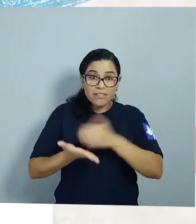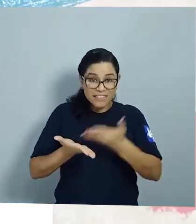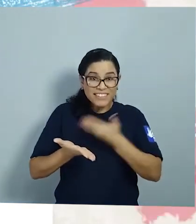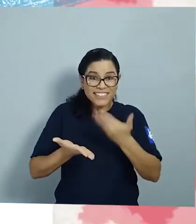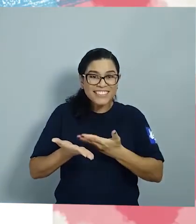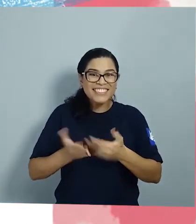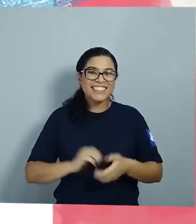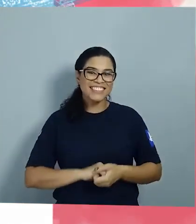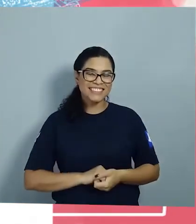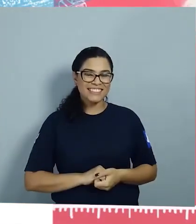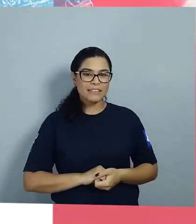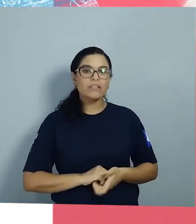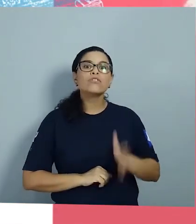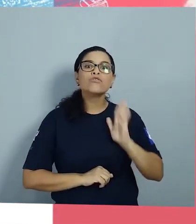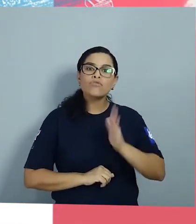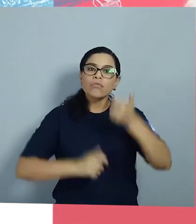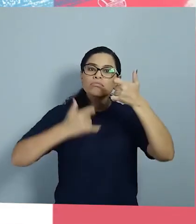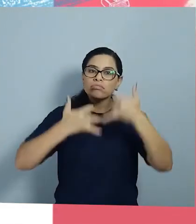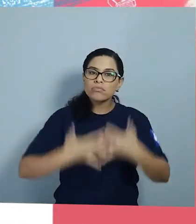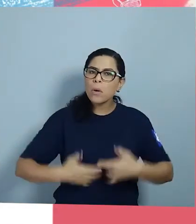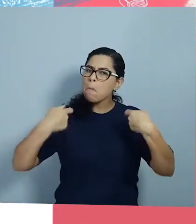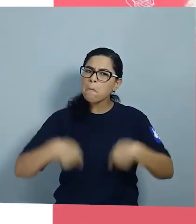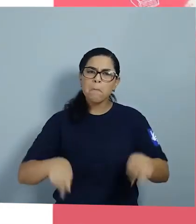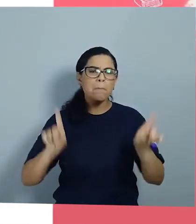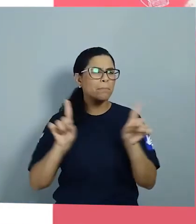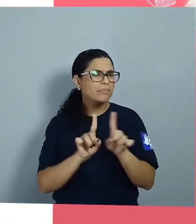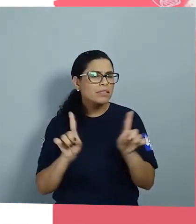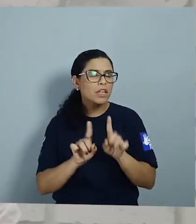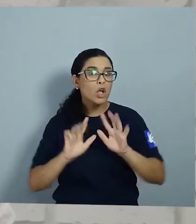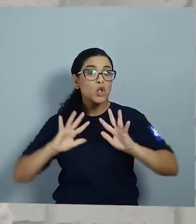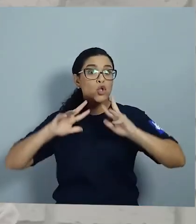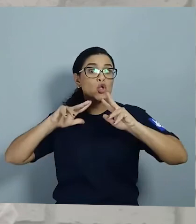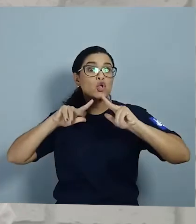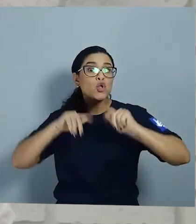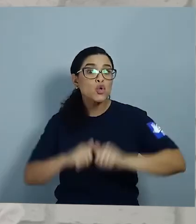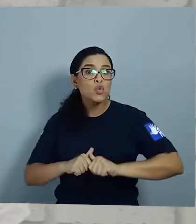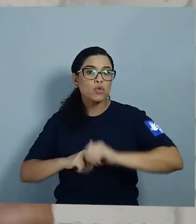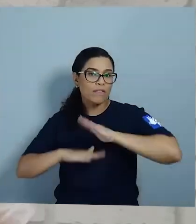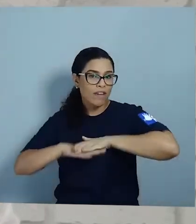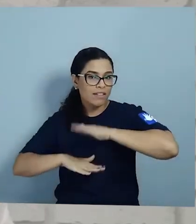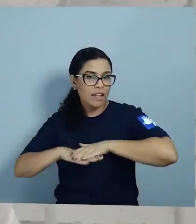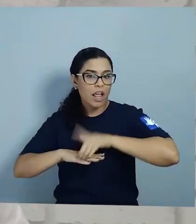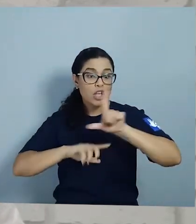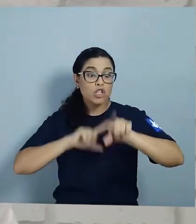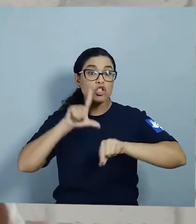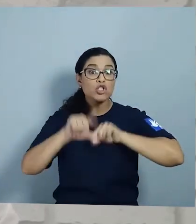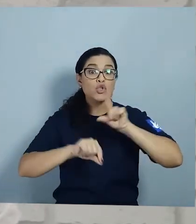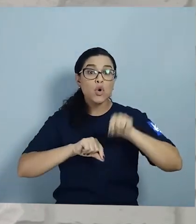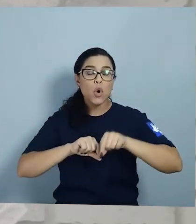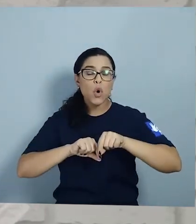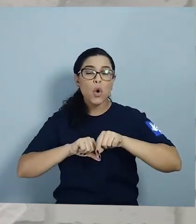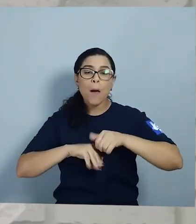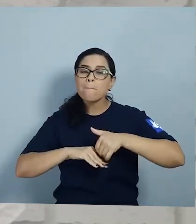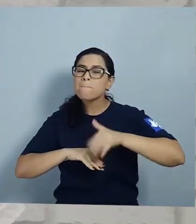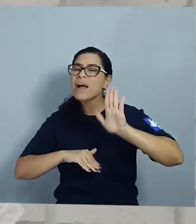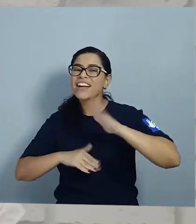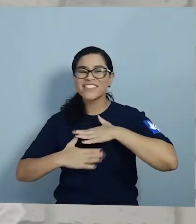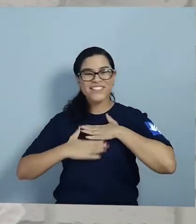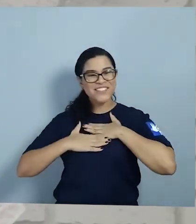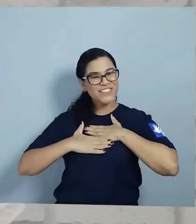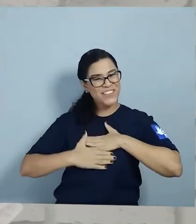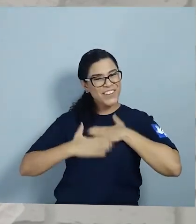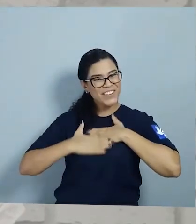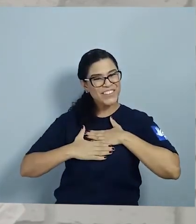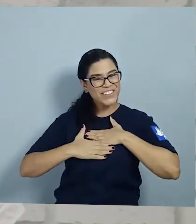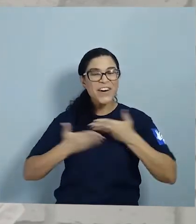nosso livro? Como eu já falei, vocês não precisam fazer todas as páginas Escolha o bichinho que você mais gostou do dia de